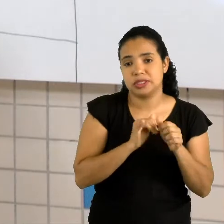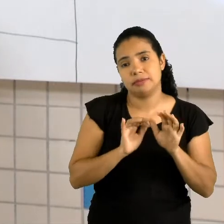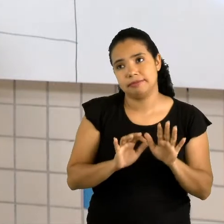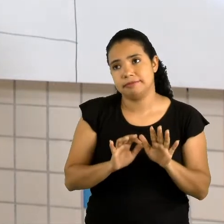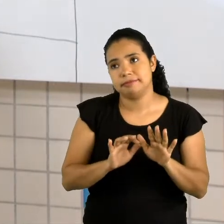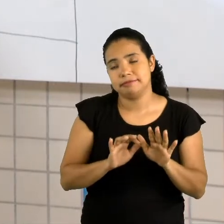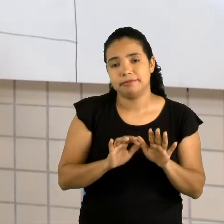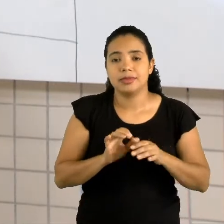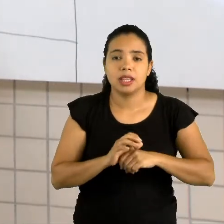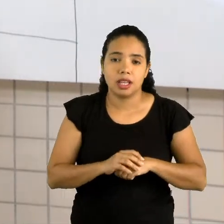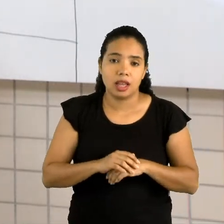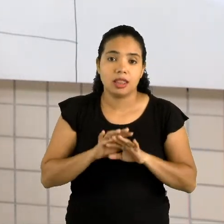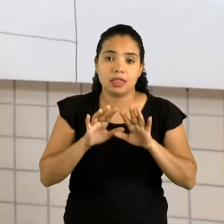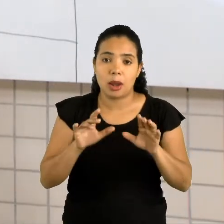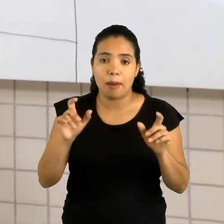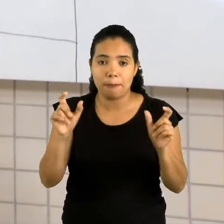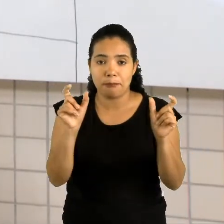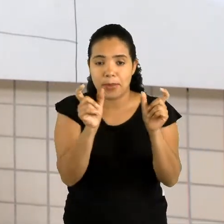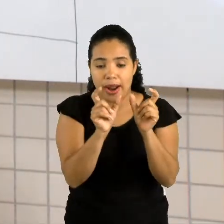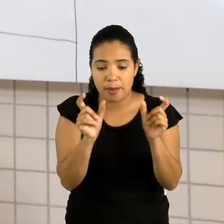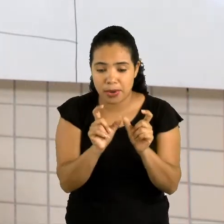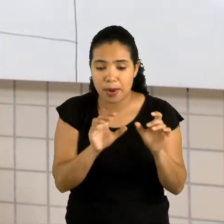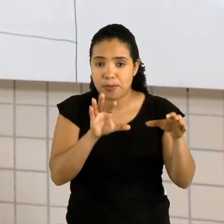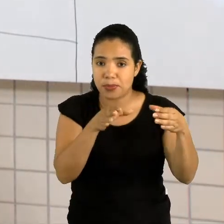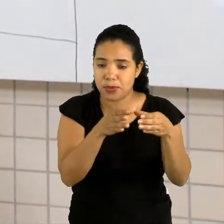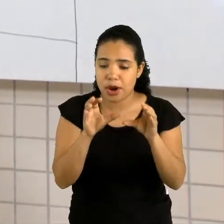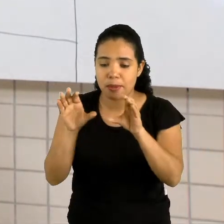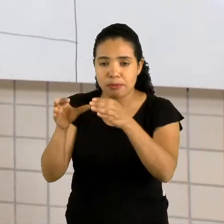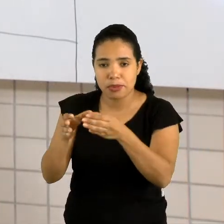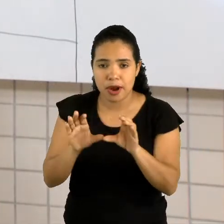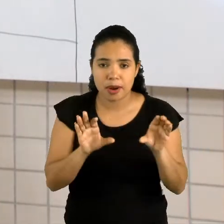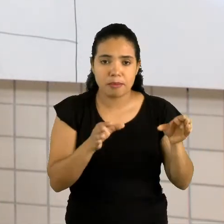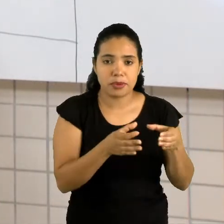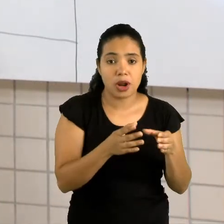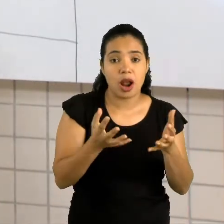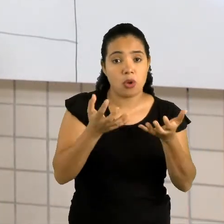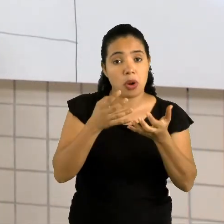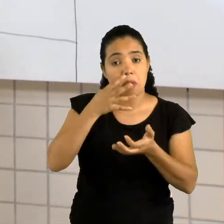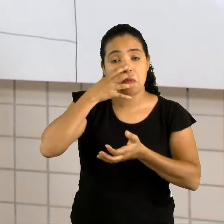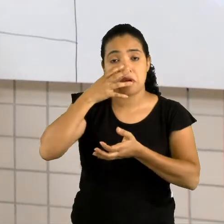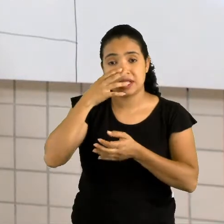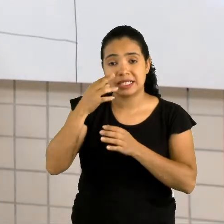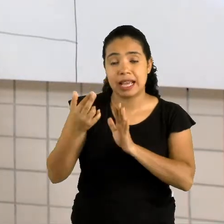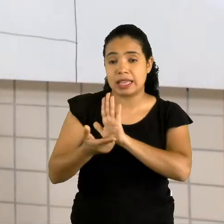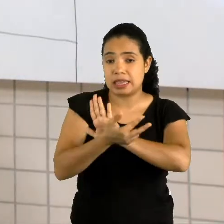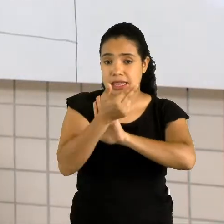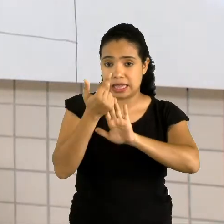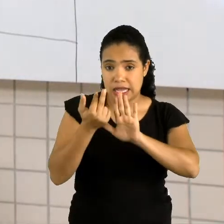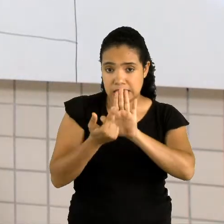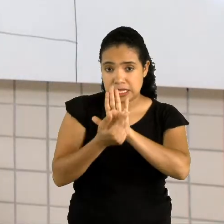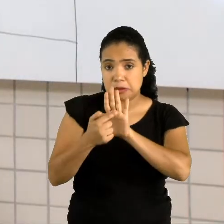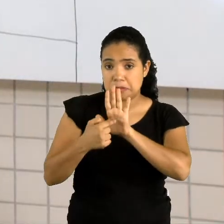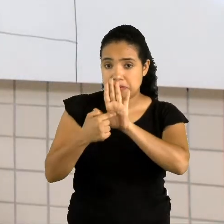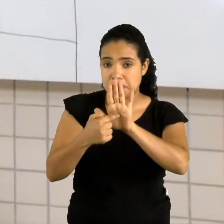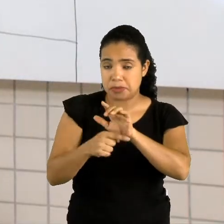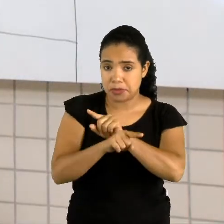As palavras foram agrupadas. E eu quero que você observe esse desenho que vai aparecer para você.